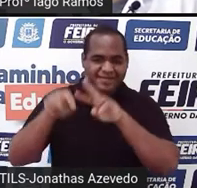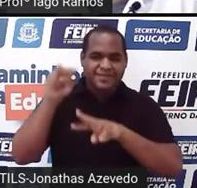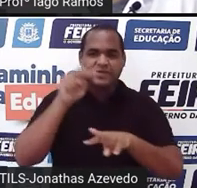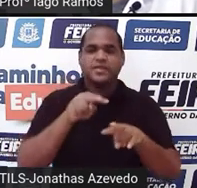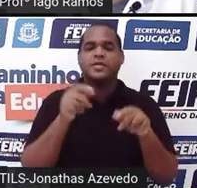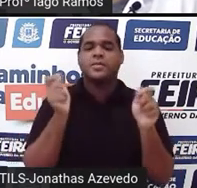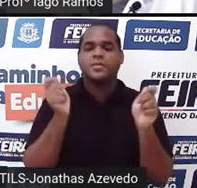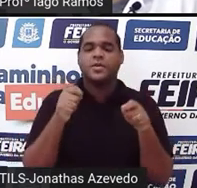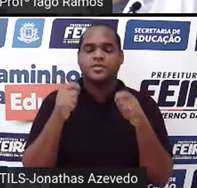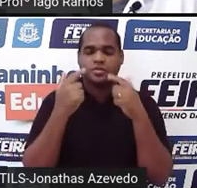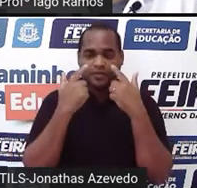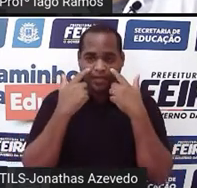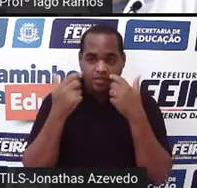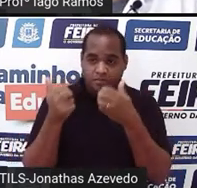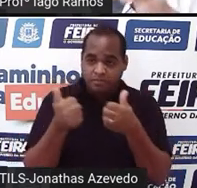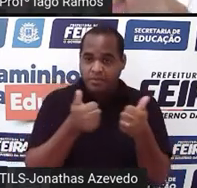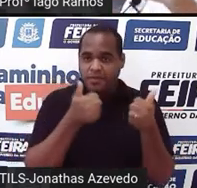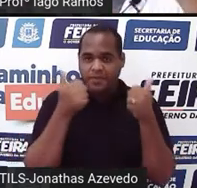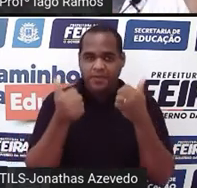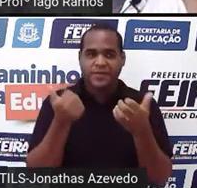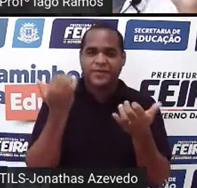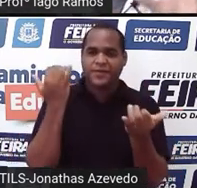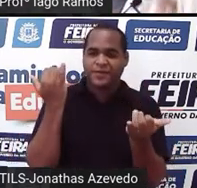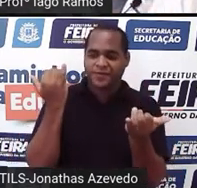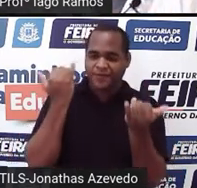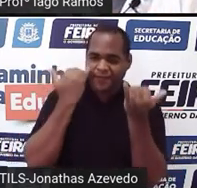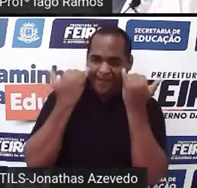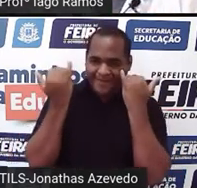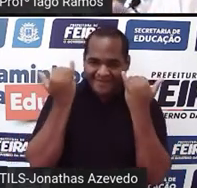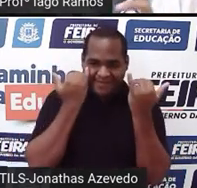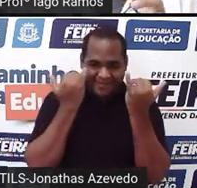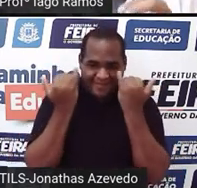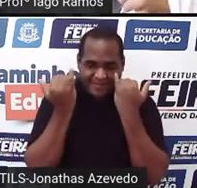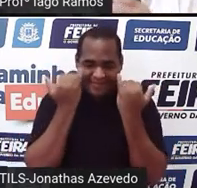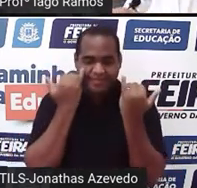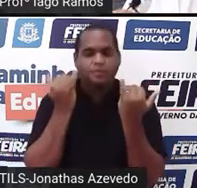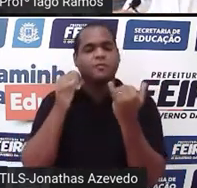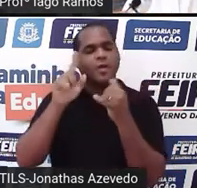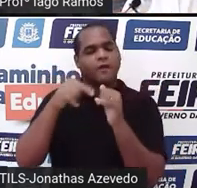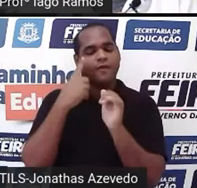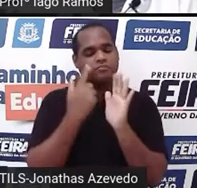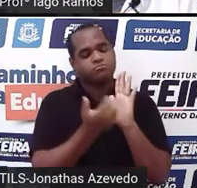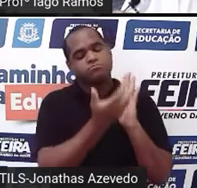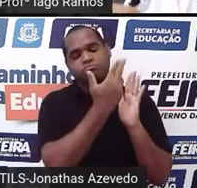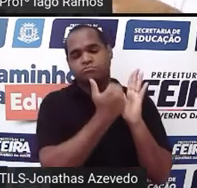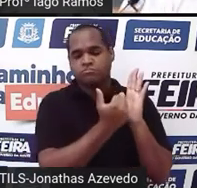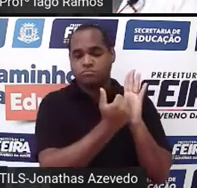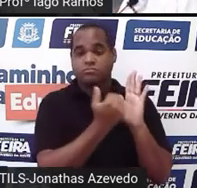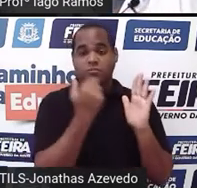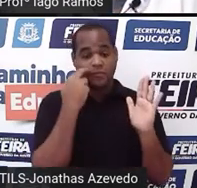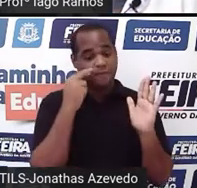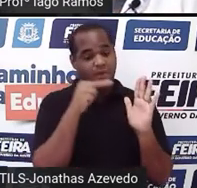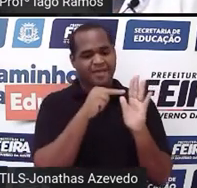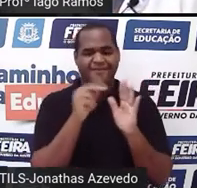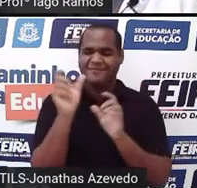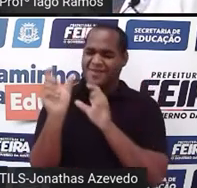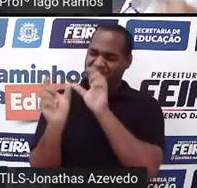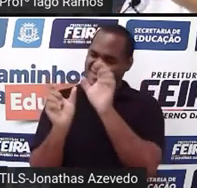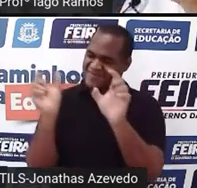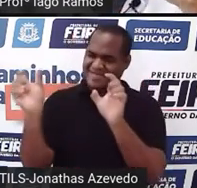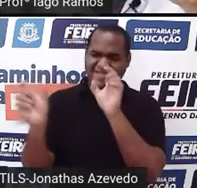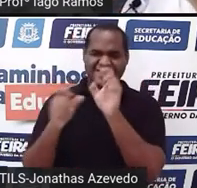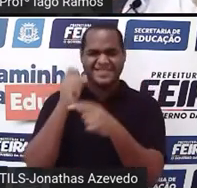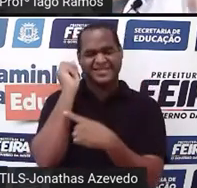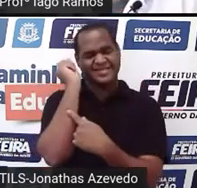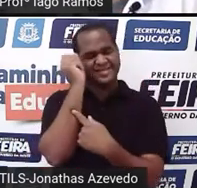uma informação ilustrada do que talvez uma informação através de palavras. Talvez